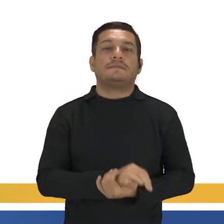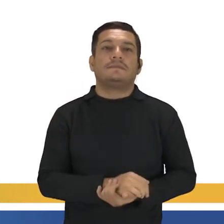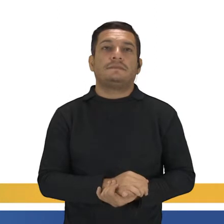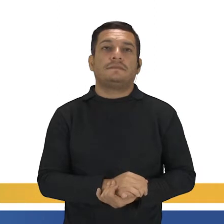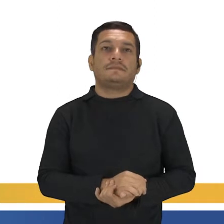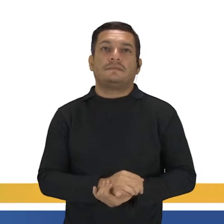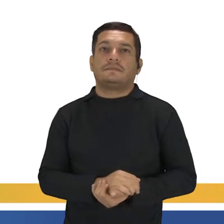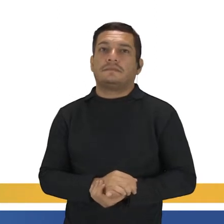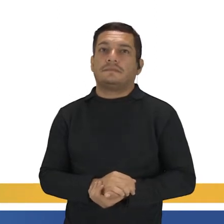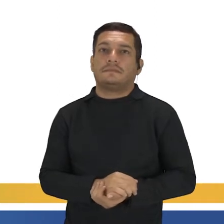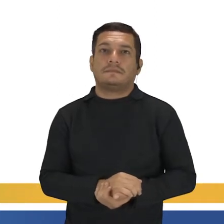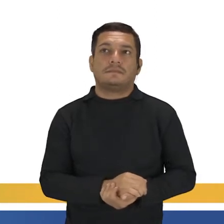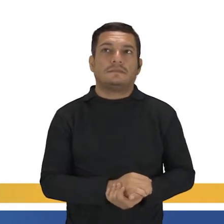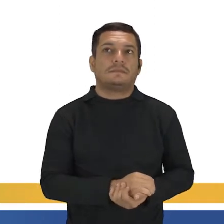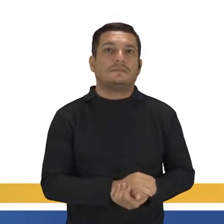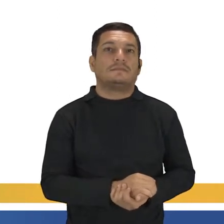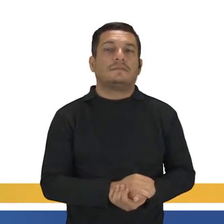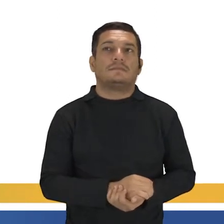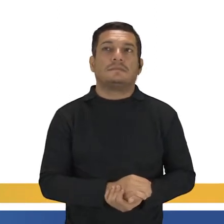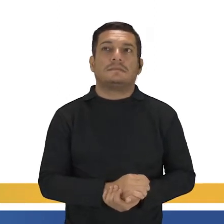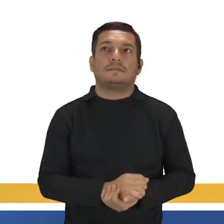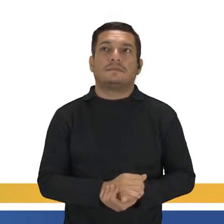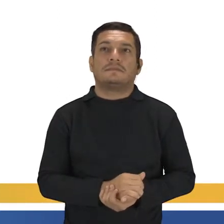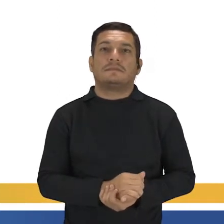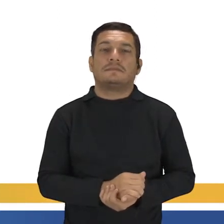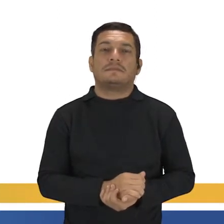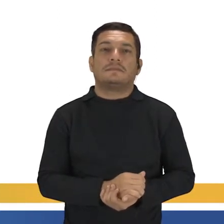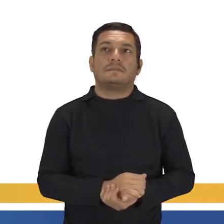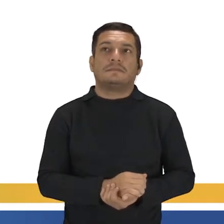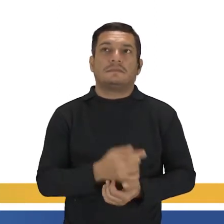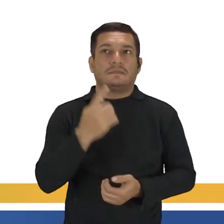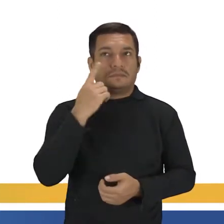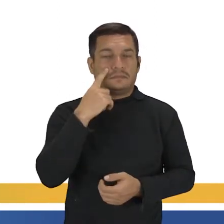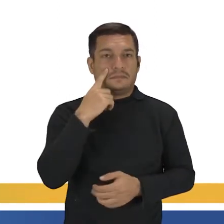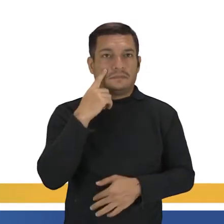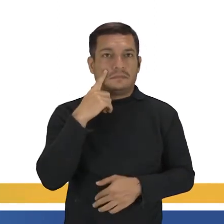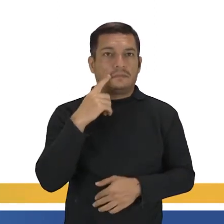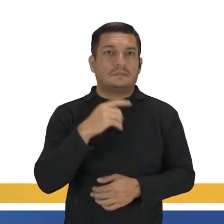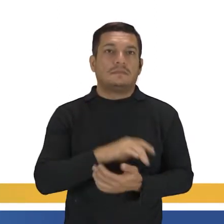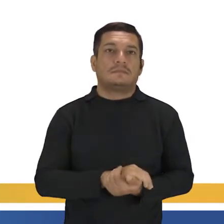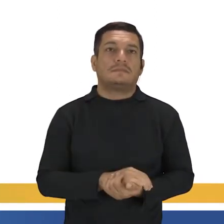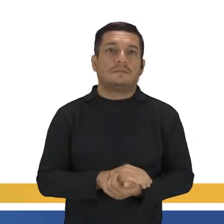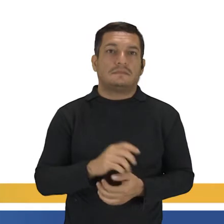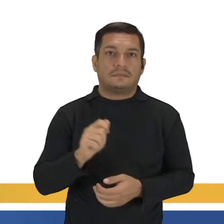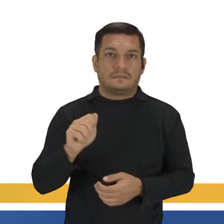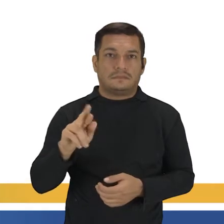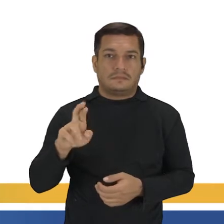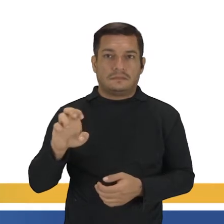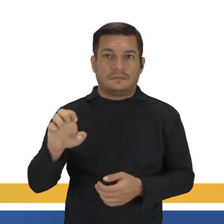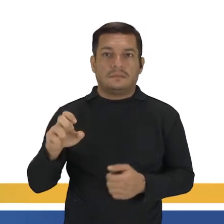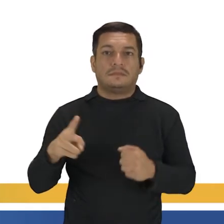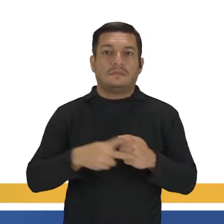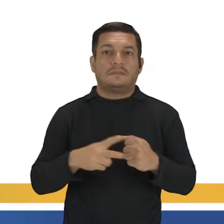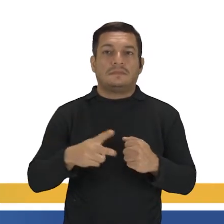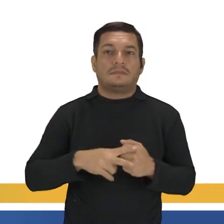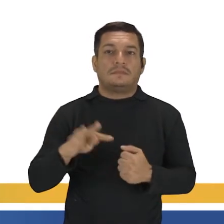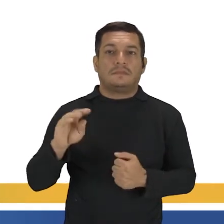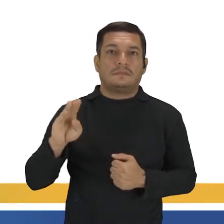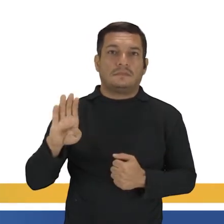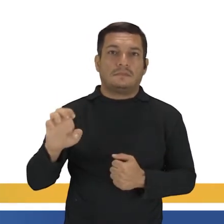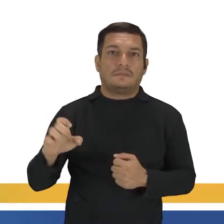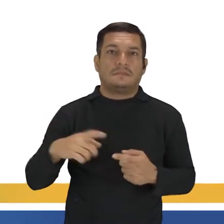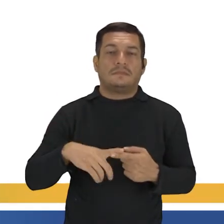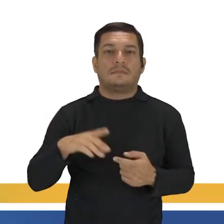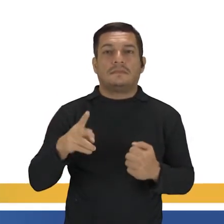Beleza? Muito bem. Olha aí, só pra você reforçar. Are, verbo to be, going to. E o verbo